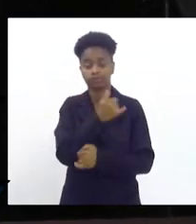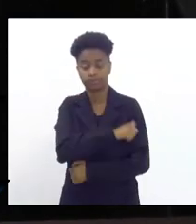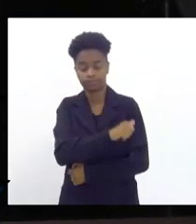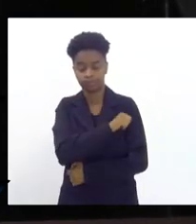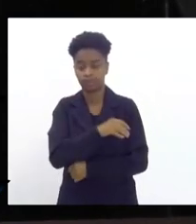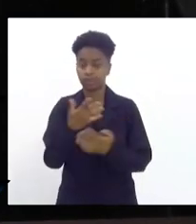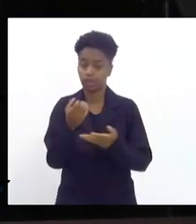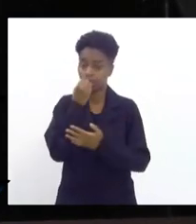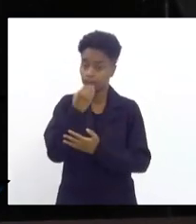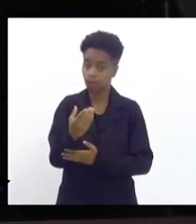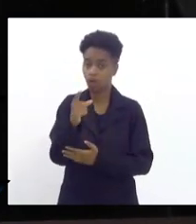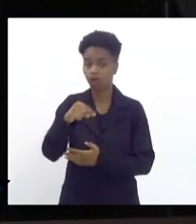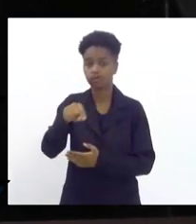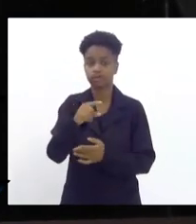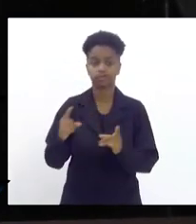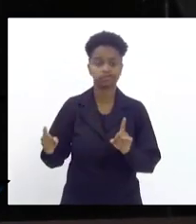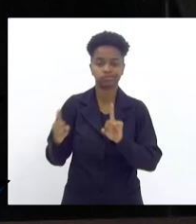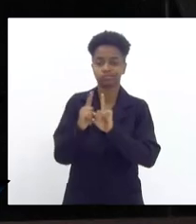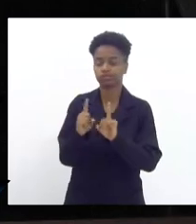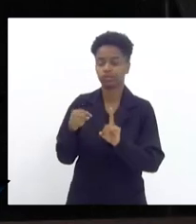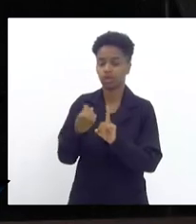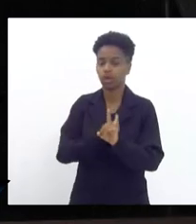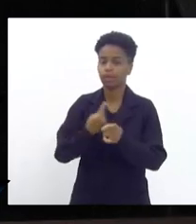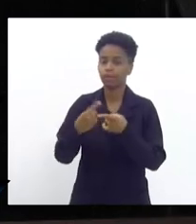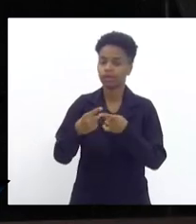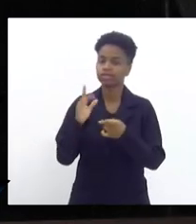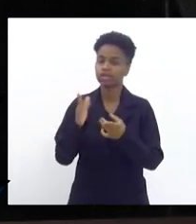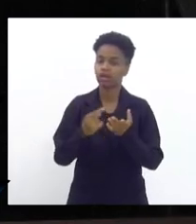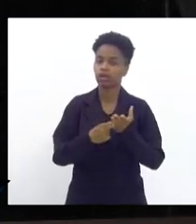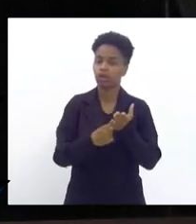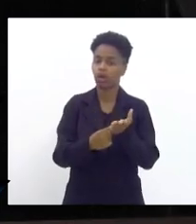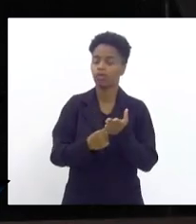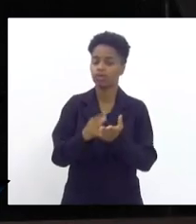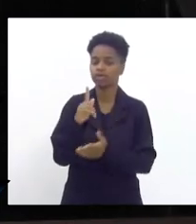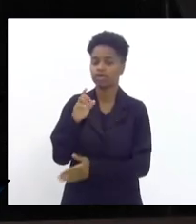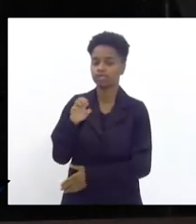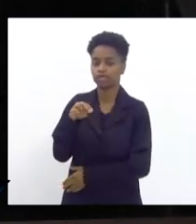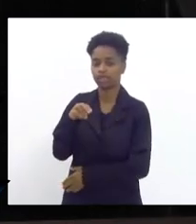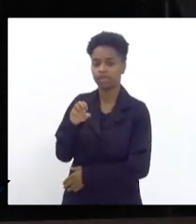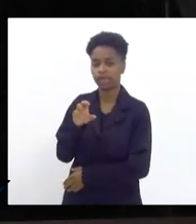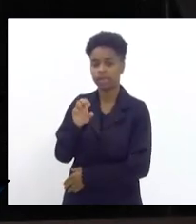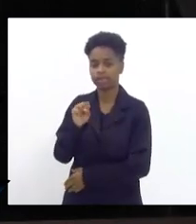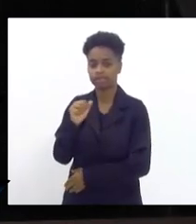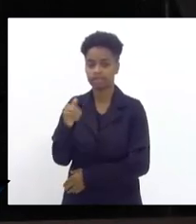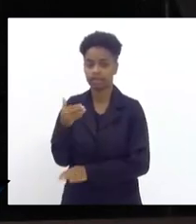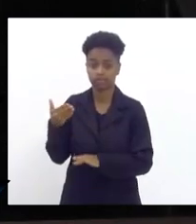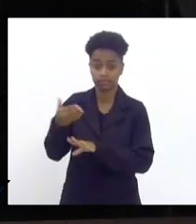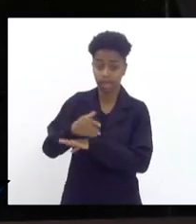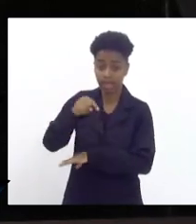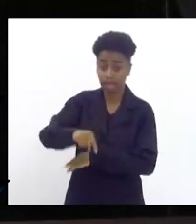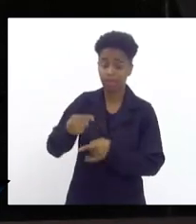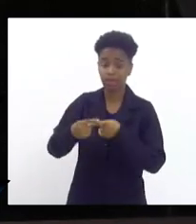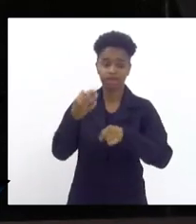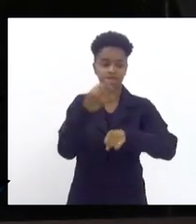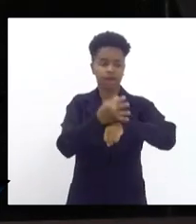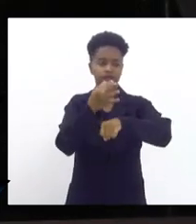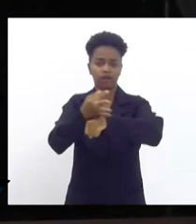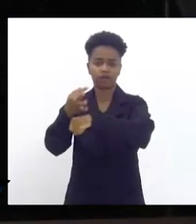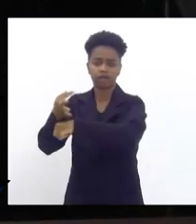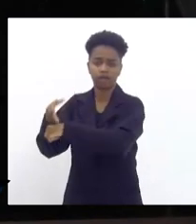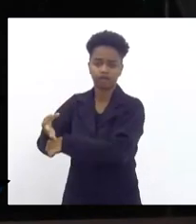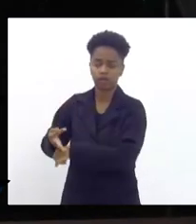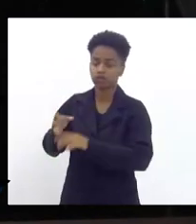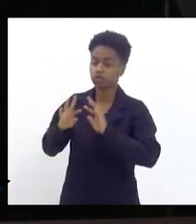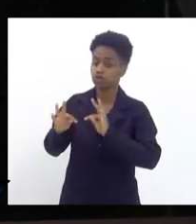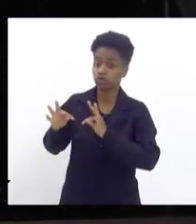conosco porque vai estar marcada a vinda aqui da Genersa o presidente da Genersa que não vem nenhuma das audiências de respeito